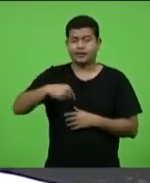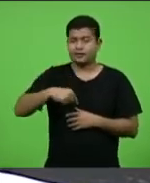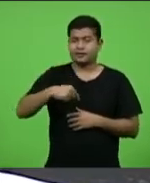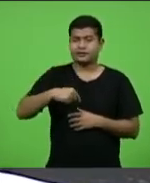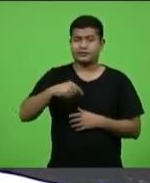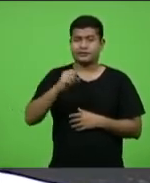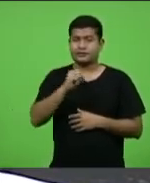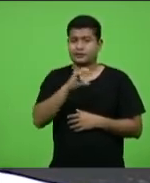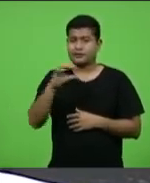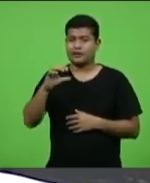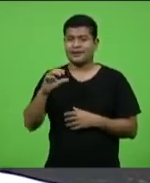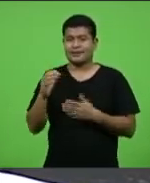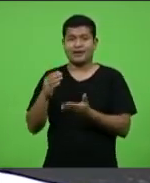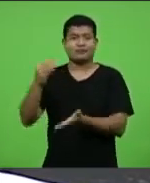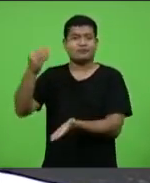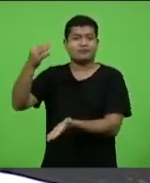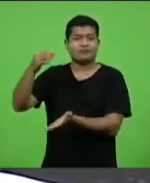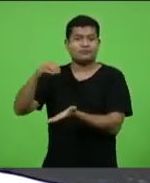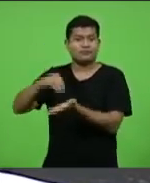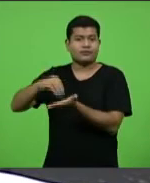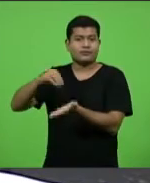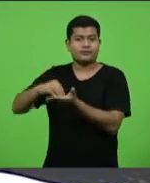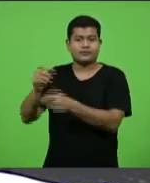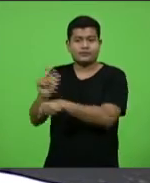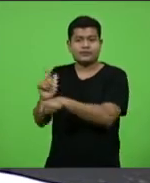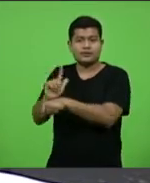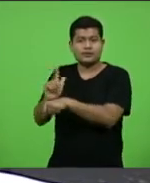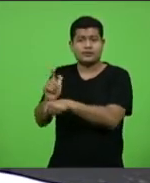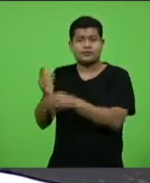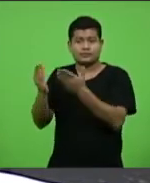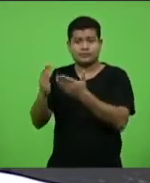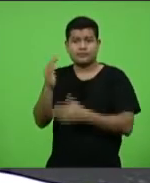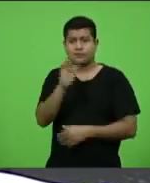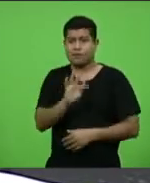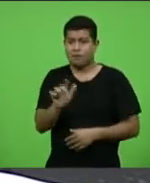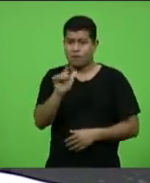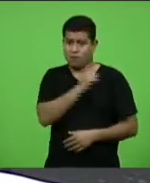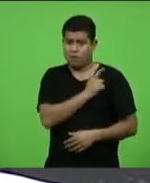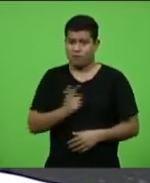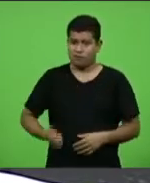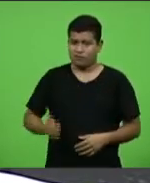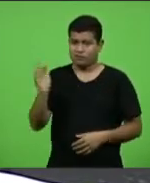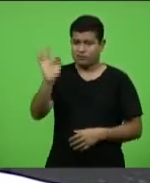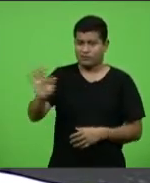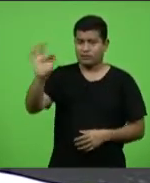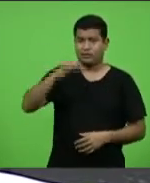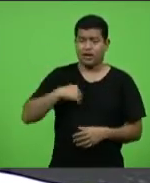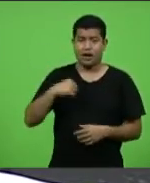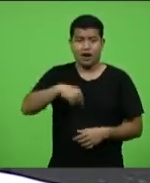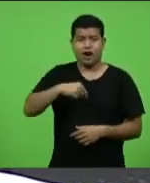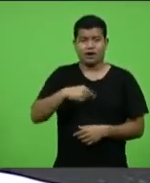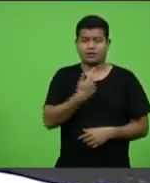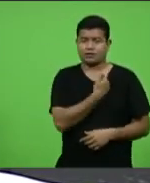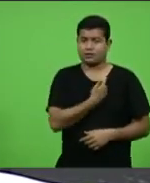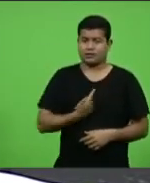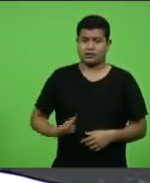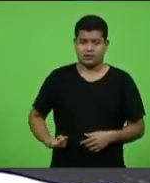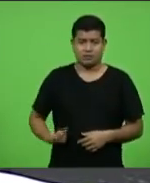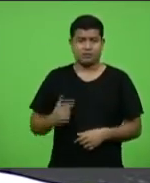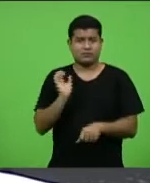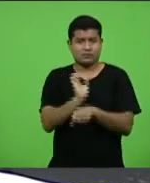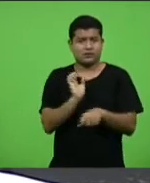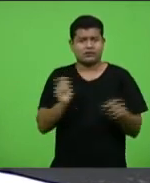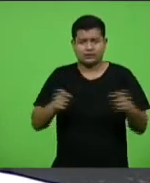vácuo possa fazer as aquisições, até porque o STF assim já